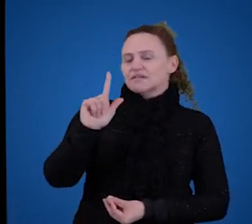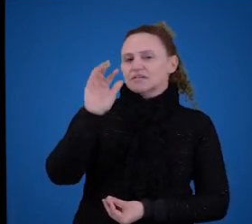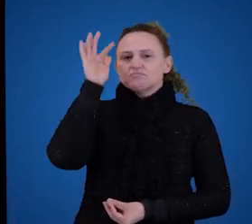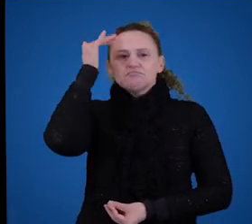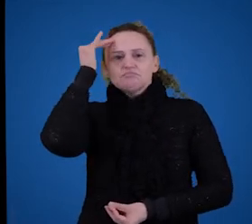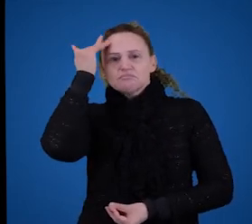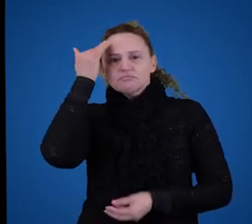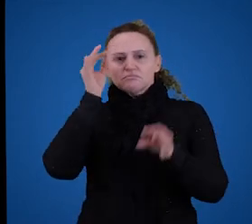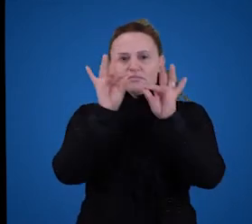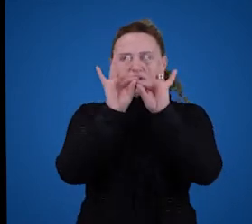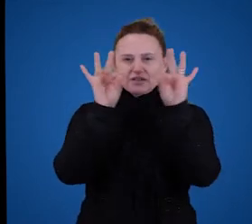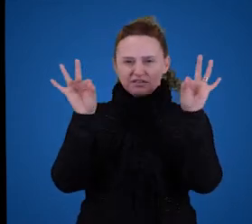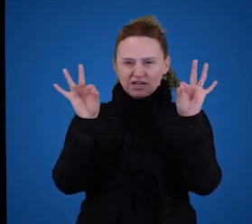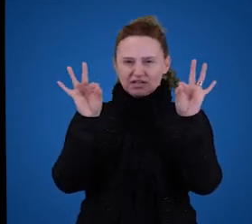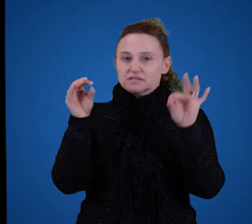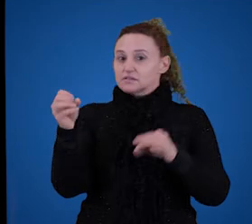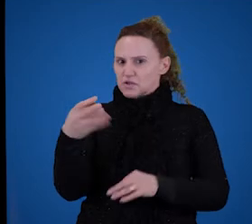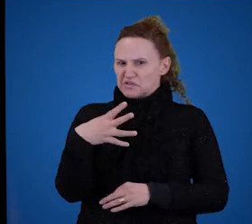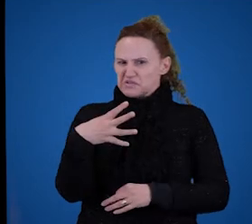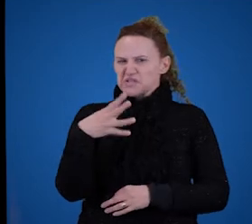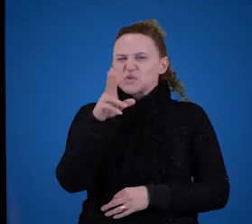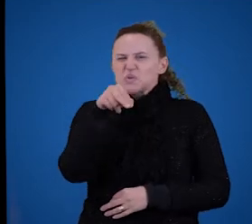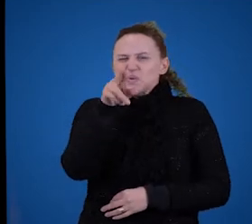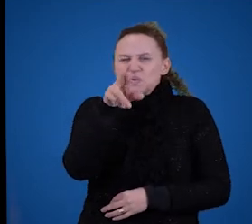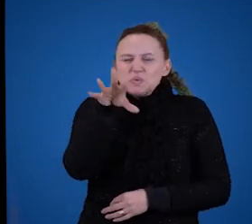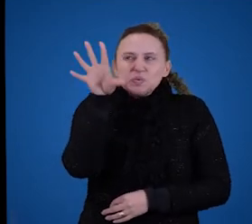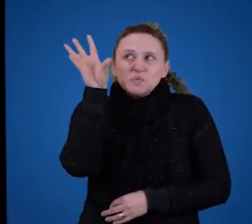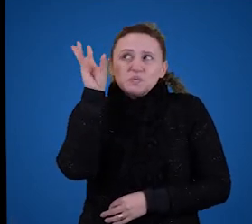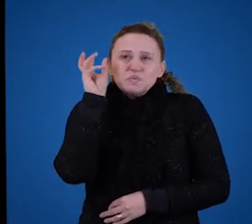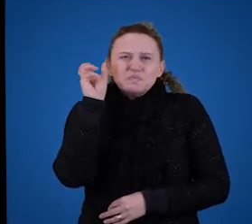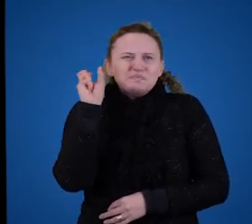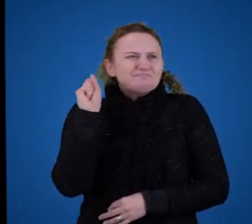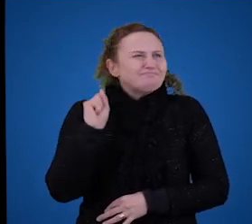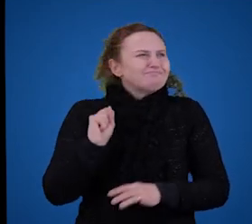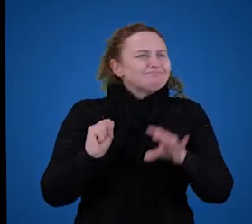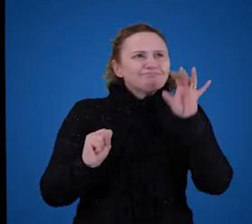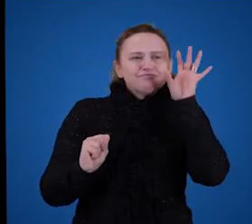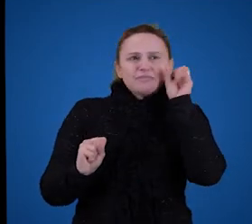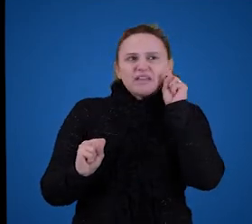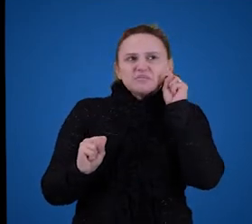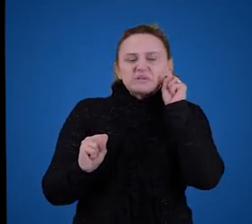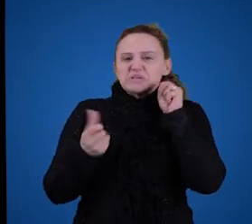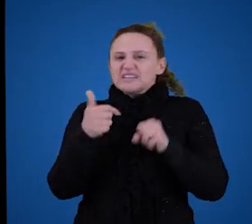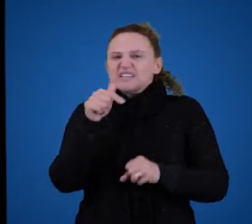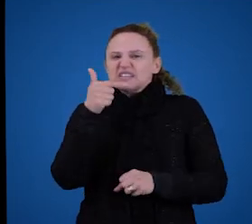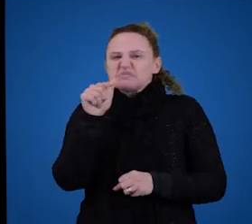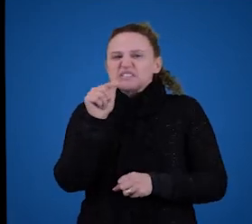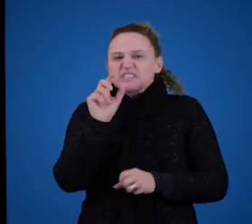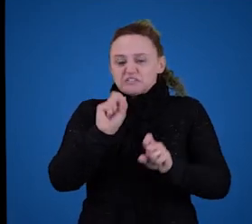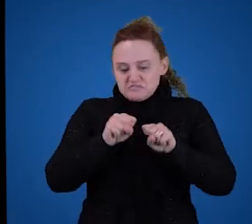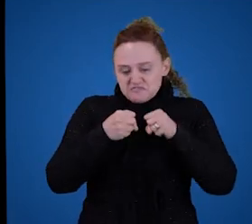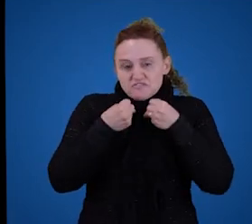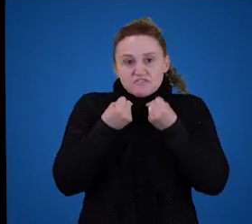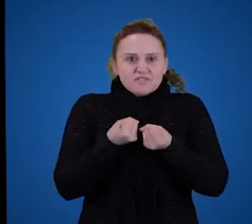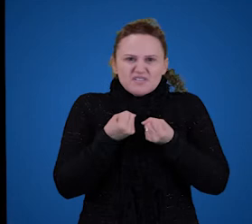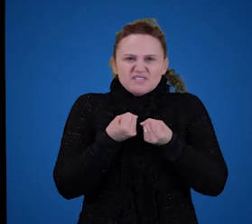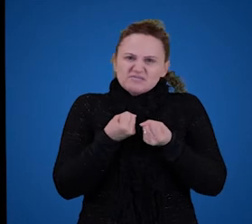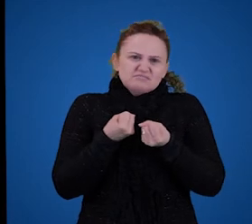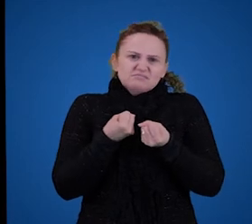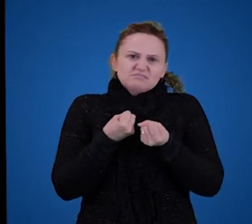especial as frases novas, aquela que nós nunca ouvimos, sem esforço e sem fazer lá